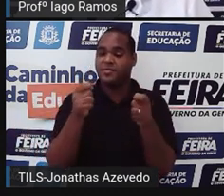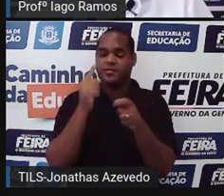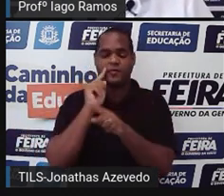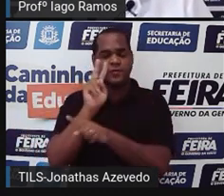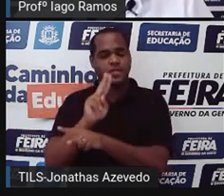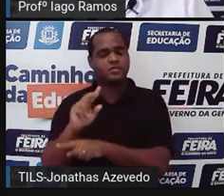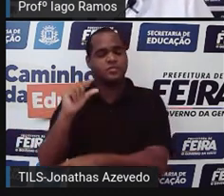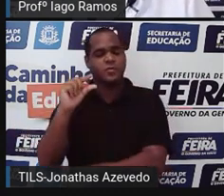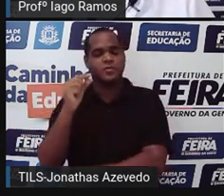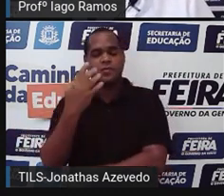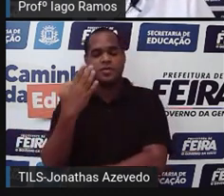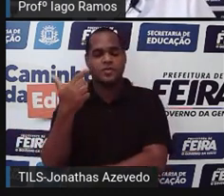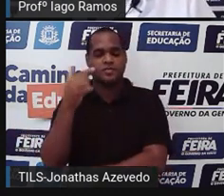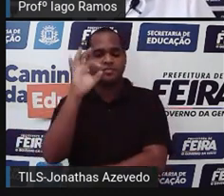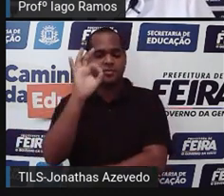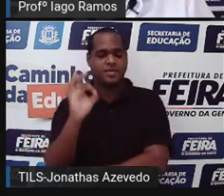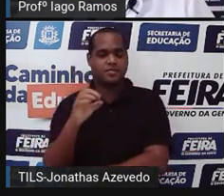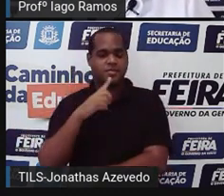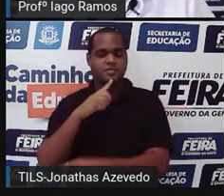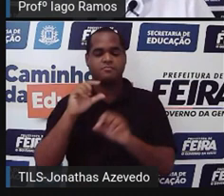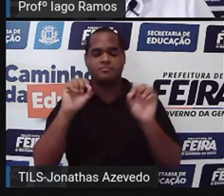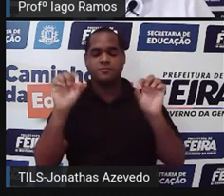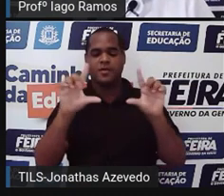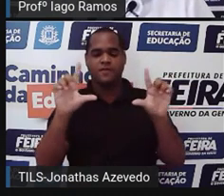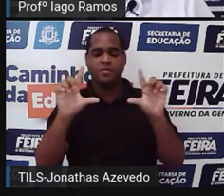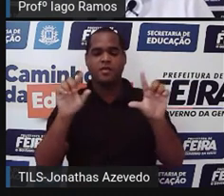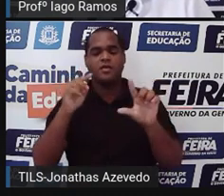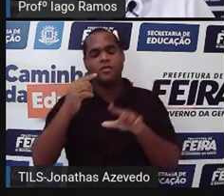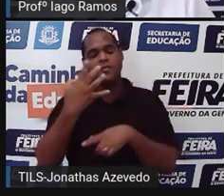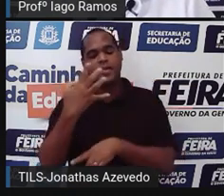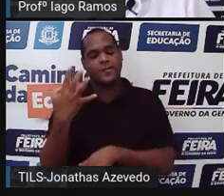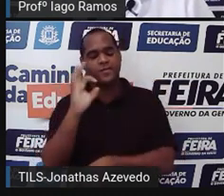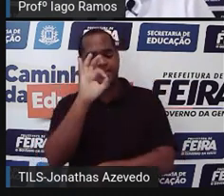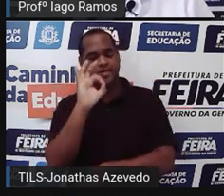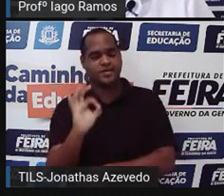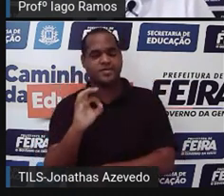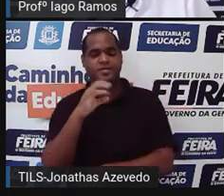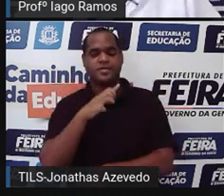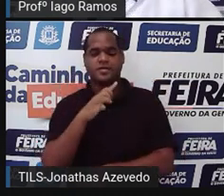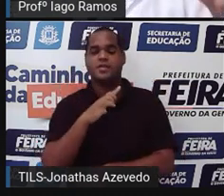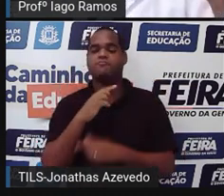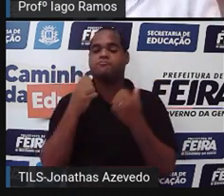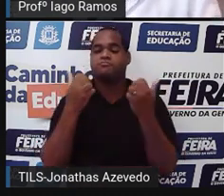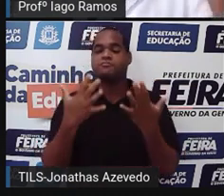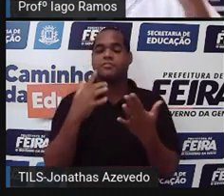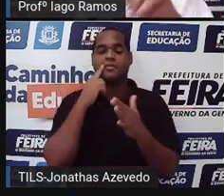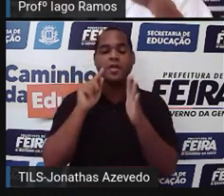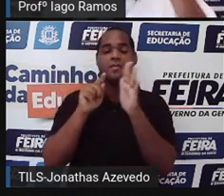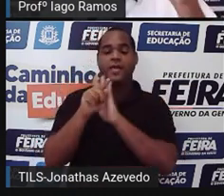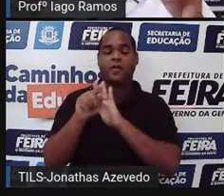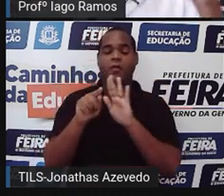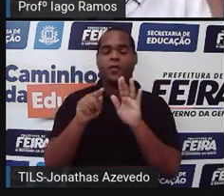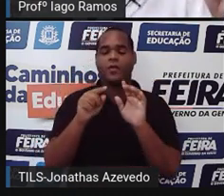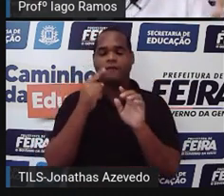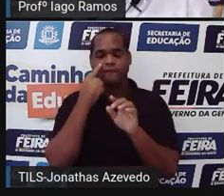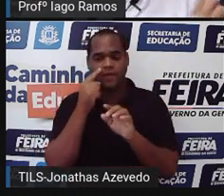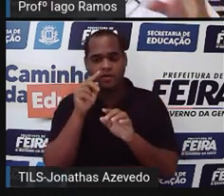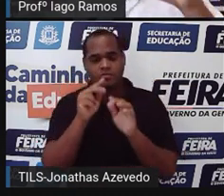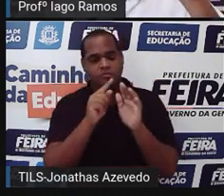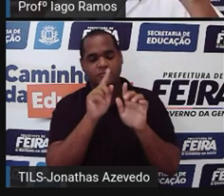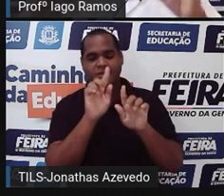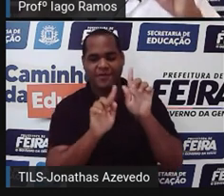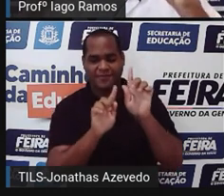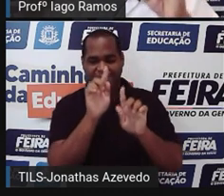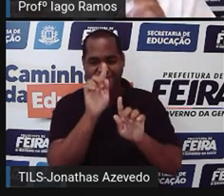42% e a TV com 44%. Então, essa pergunta faz com que a gente olhe o gráfico agora